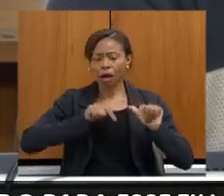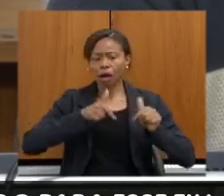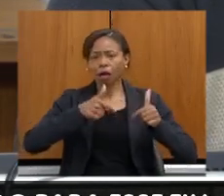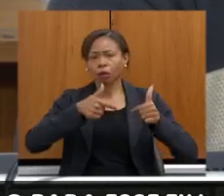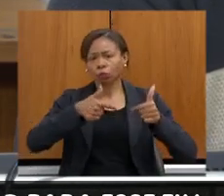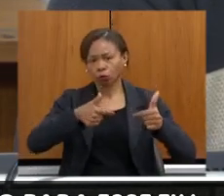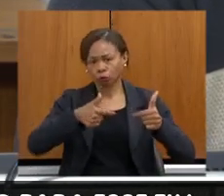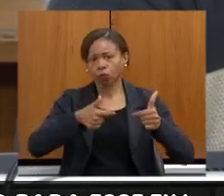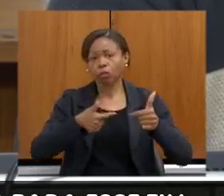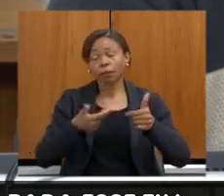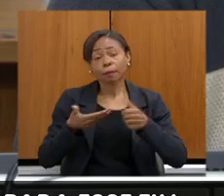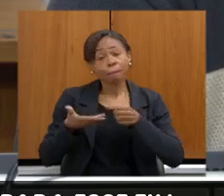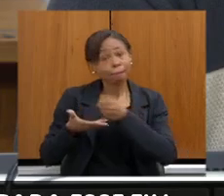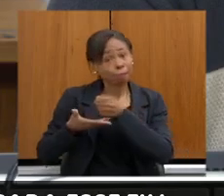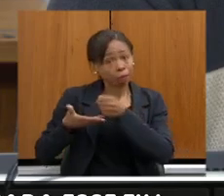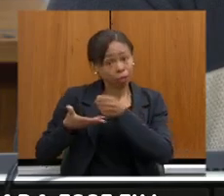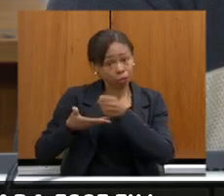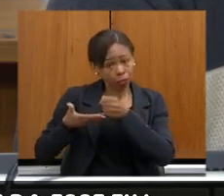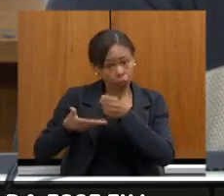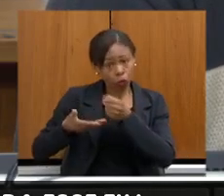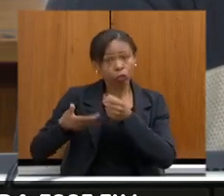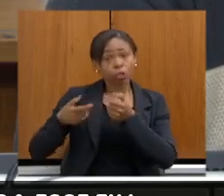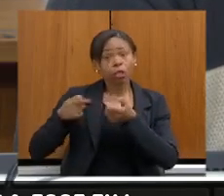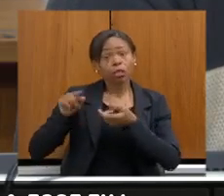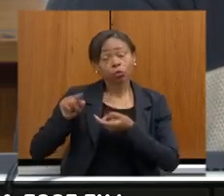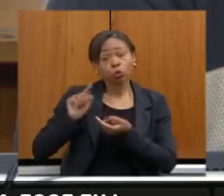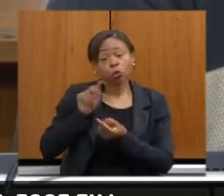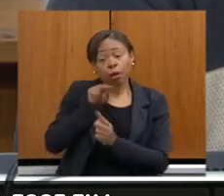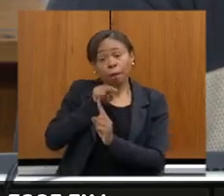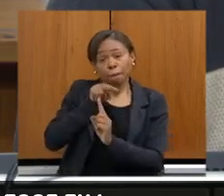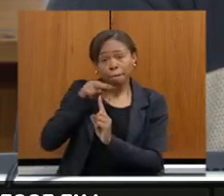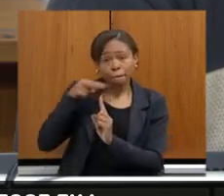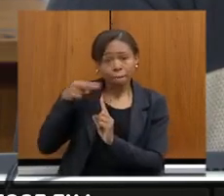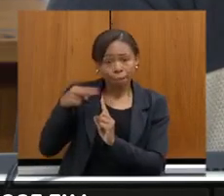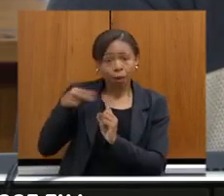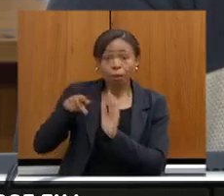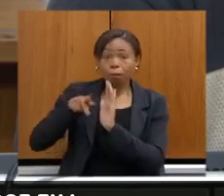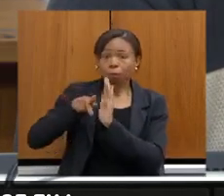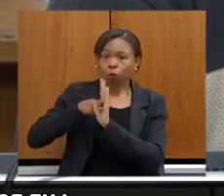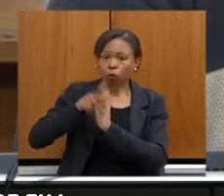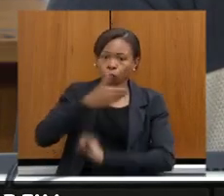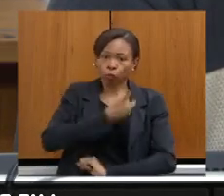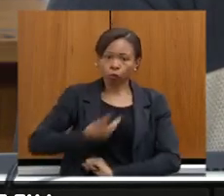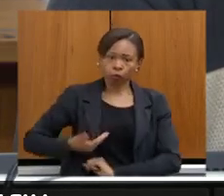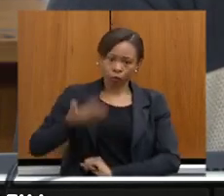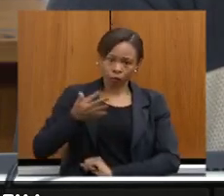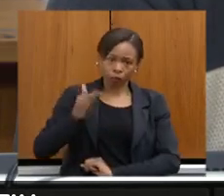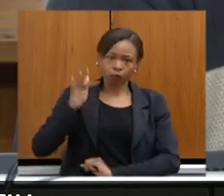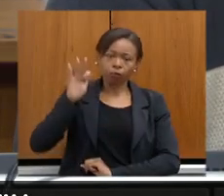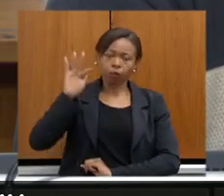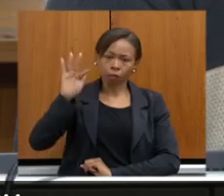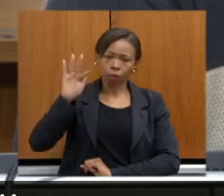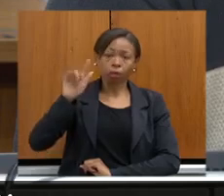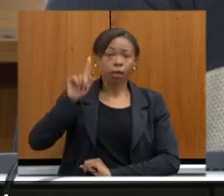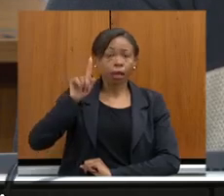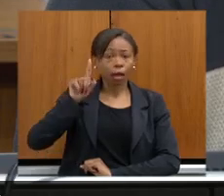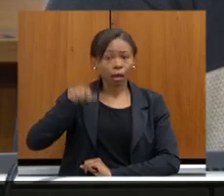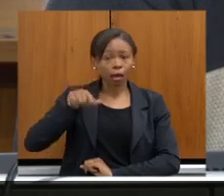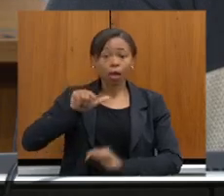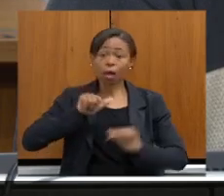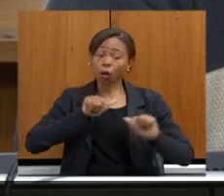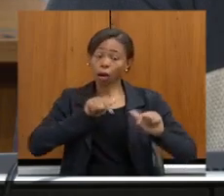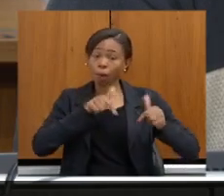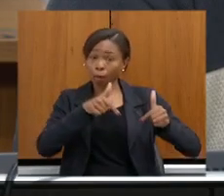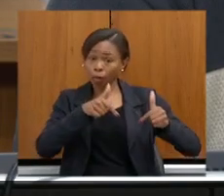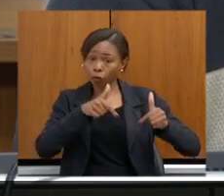nos inventários e nas perspectivas do governo federal, que é a forma como a gente trabalha o plano de